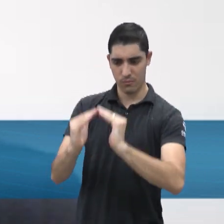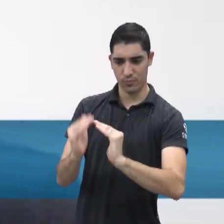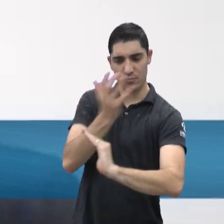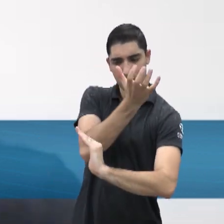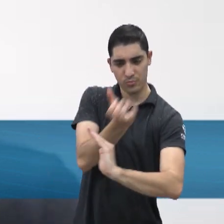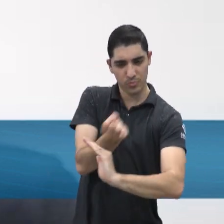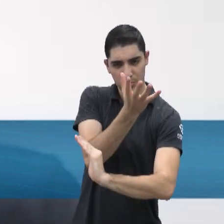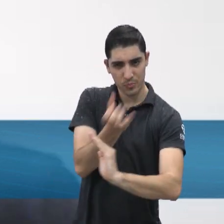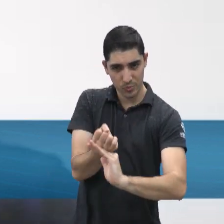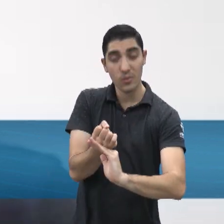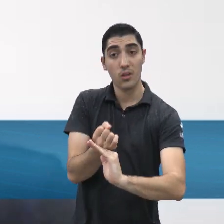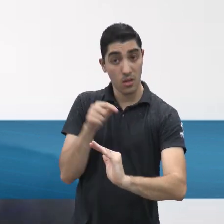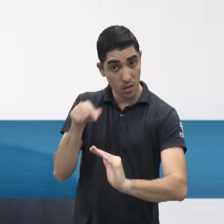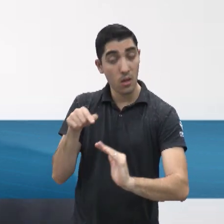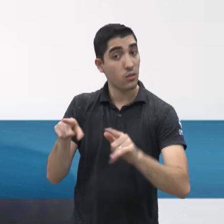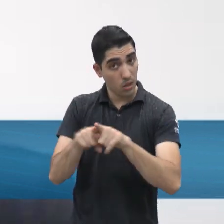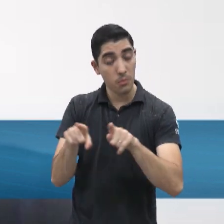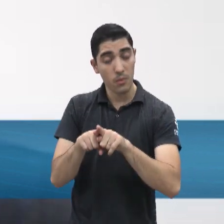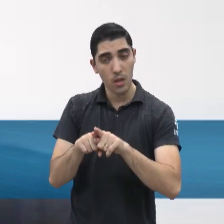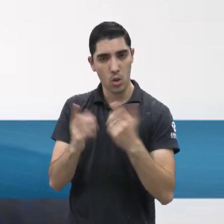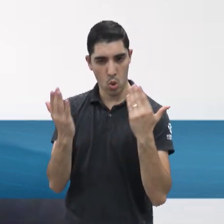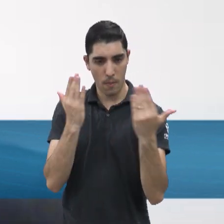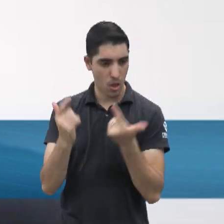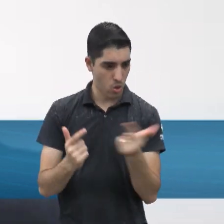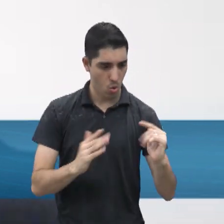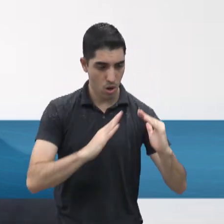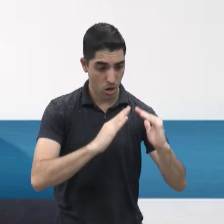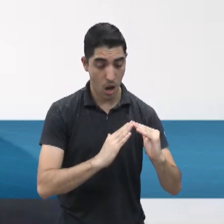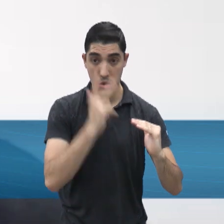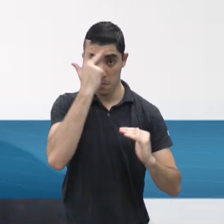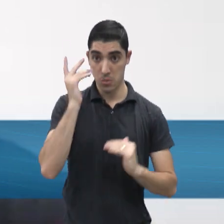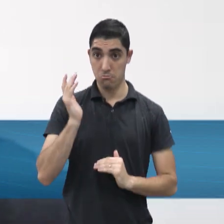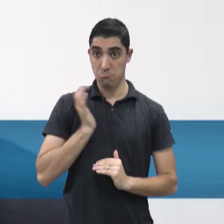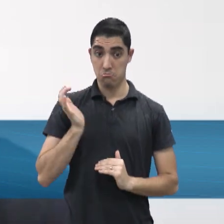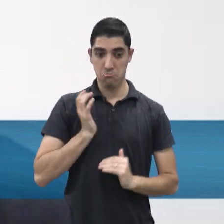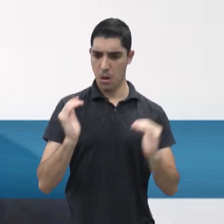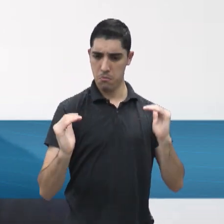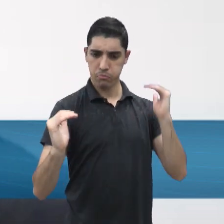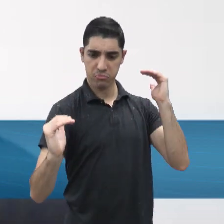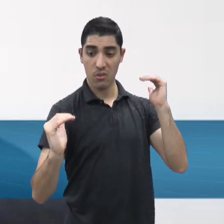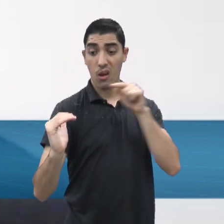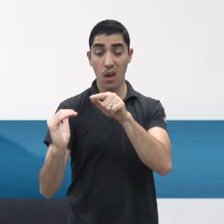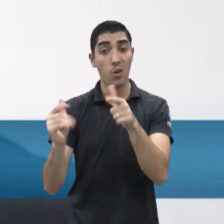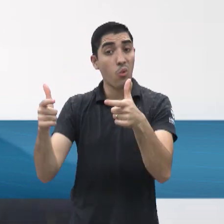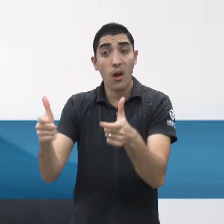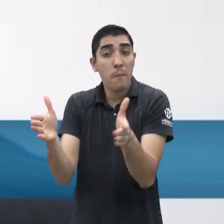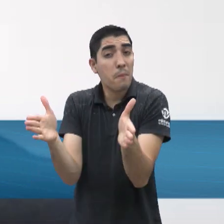investimentos, também é menor do que uma residência com, de pessoas com poder executivo maior, ou até mesmo de uma indústria,